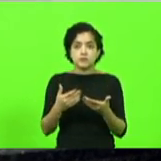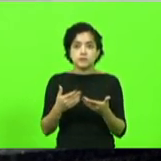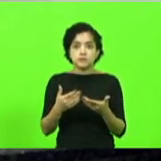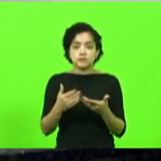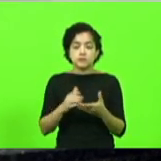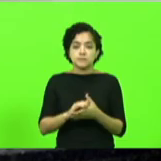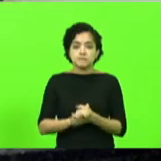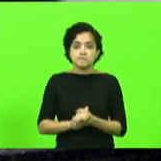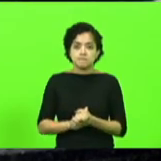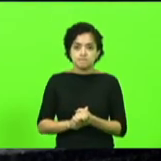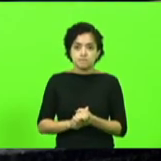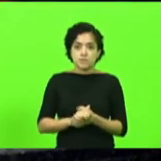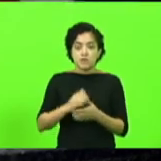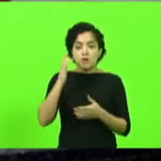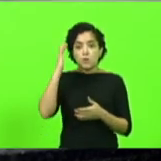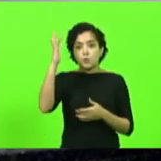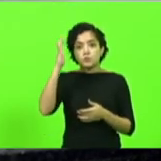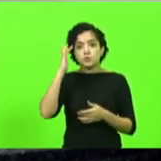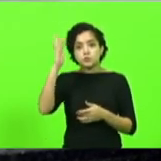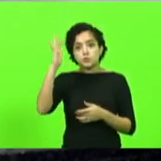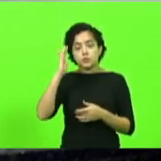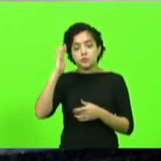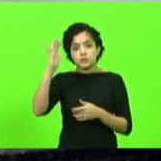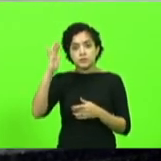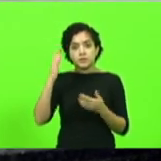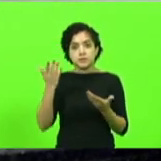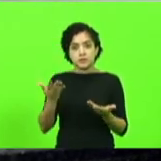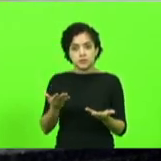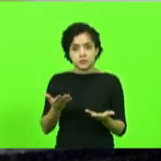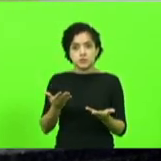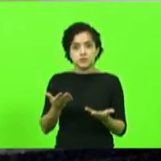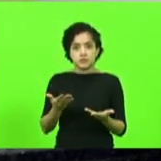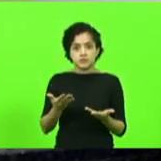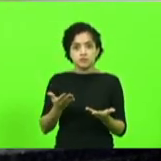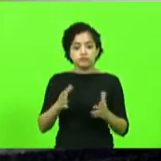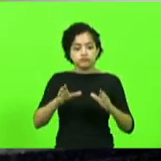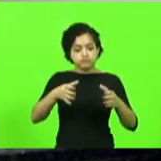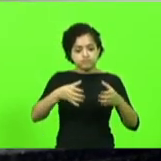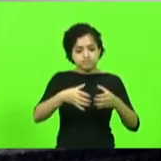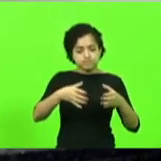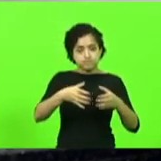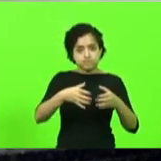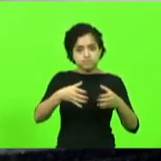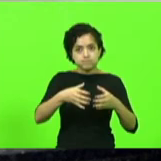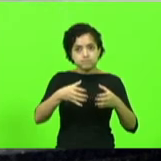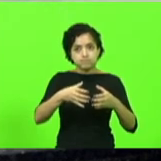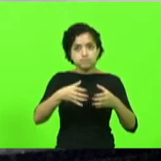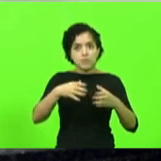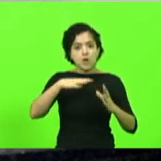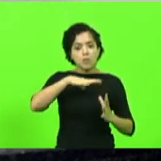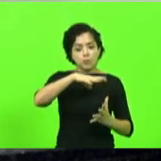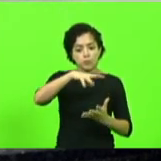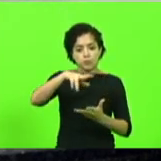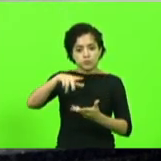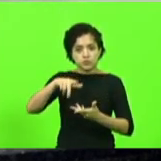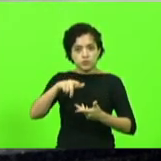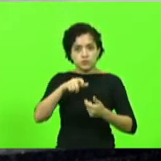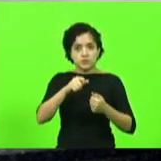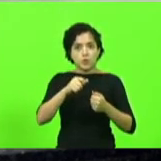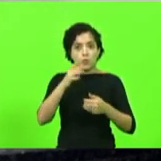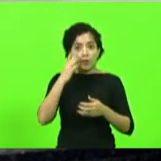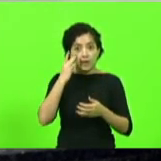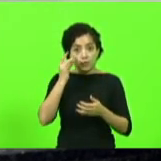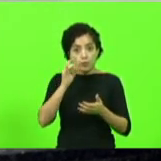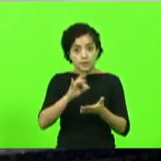O sonho grande, ser uma instituição de classe mundial, reconhecida